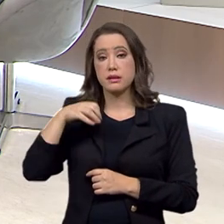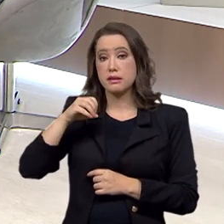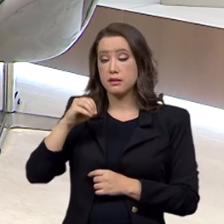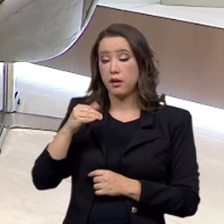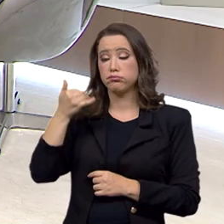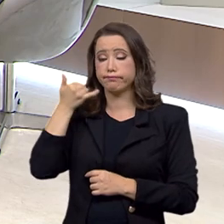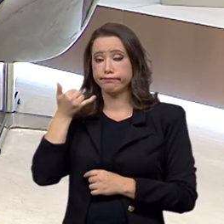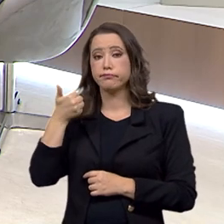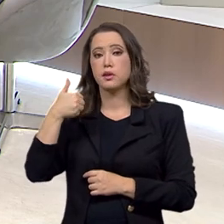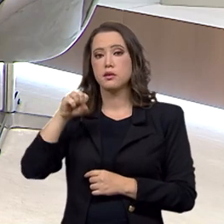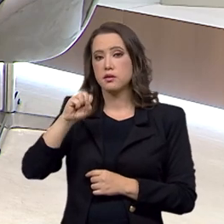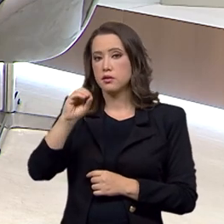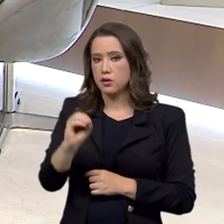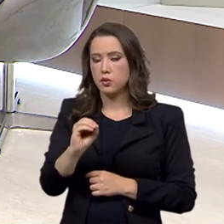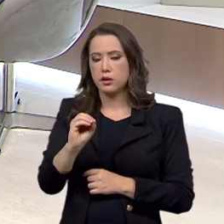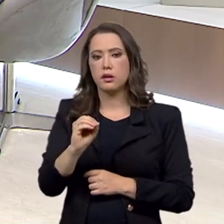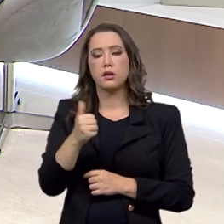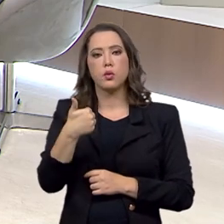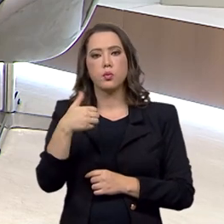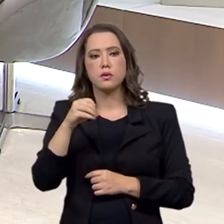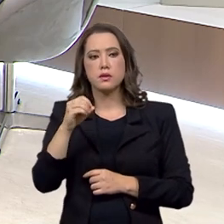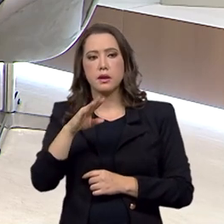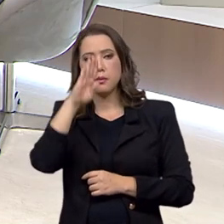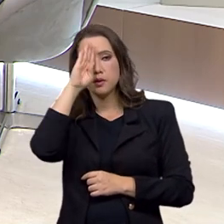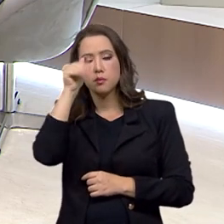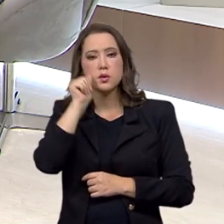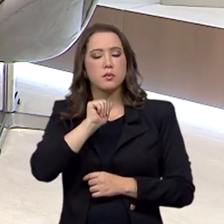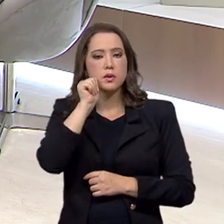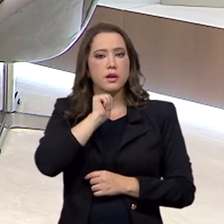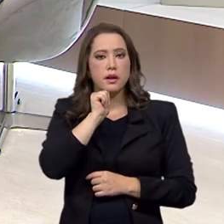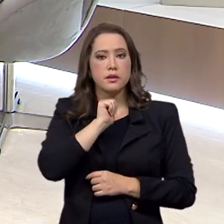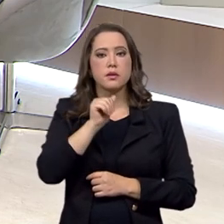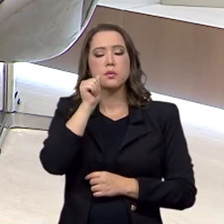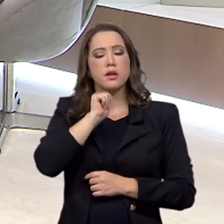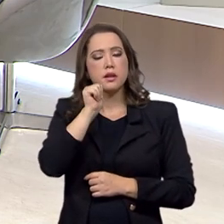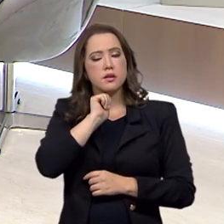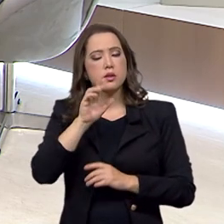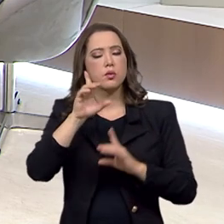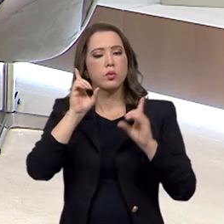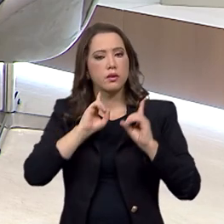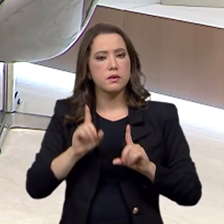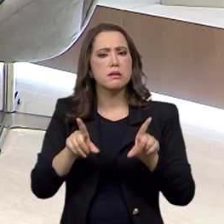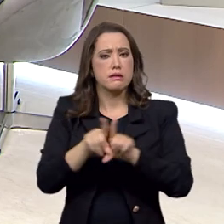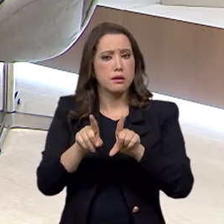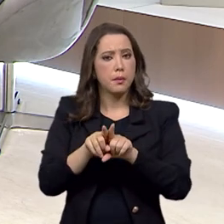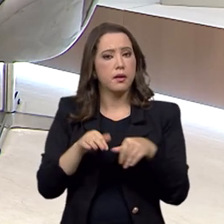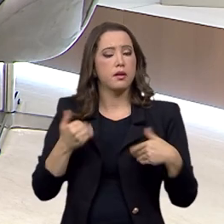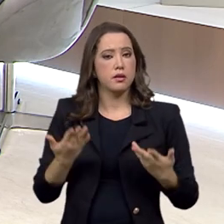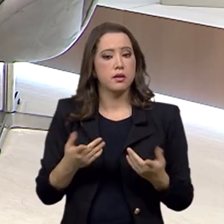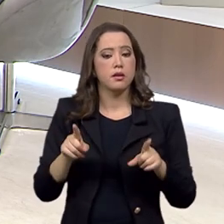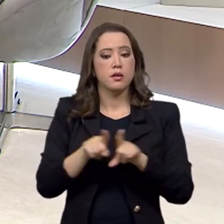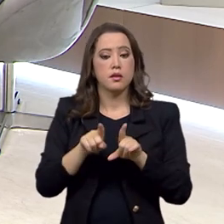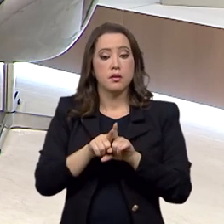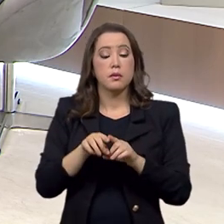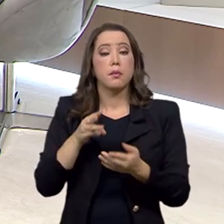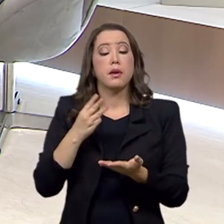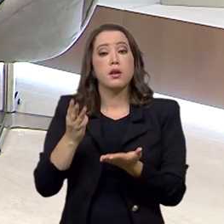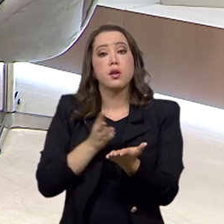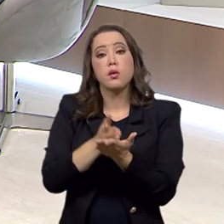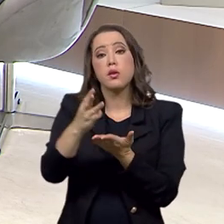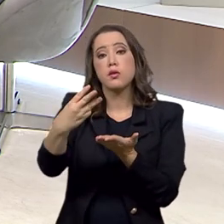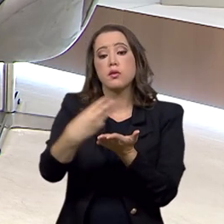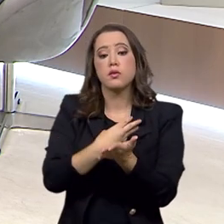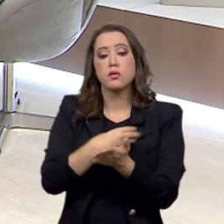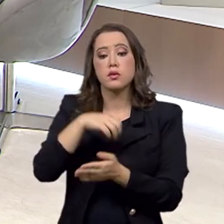contempla também as mulheres com deficiência. Existe também um canal de WhatsApp, no